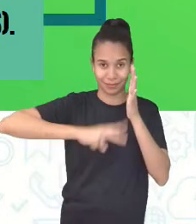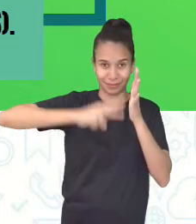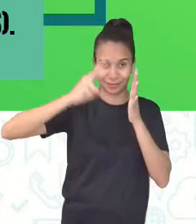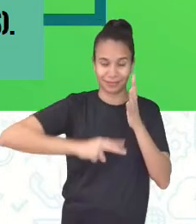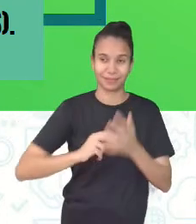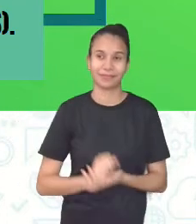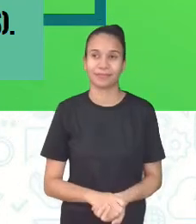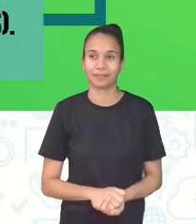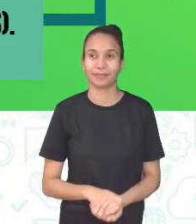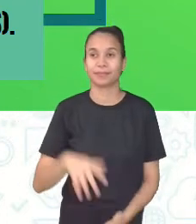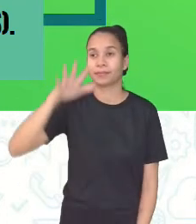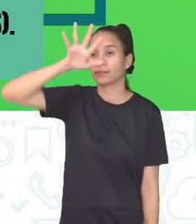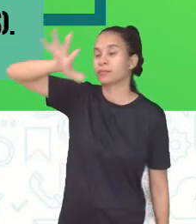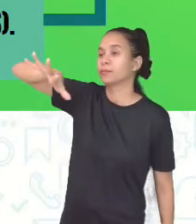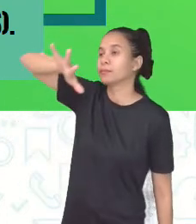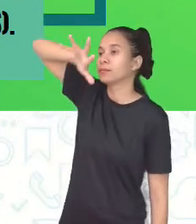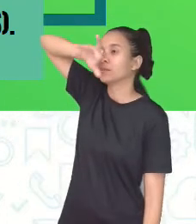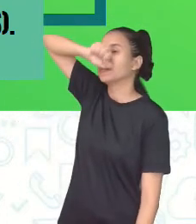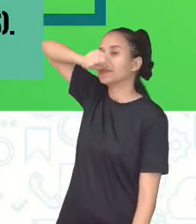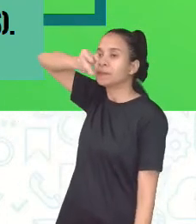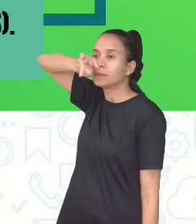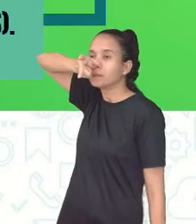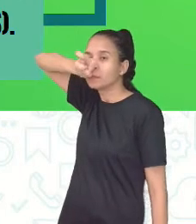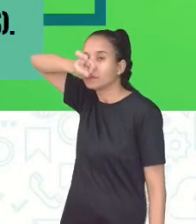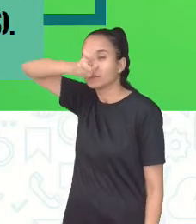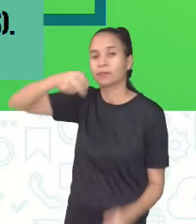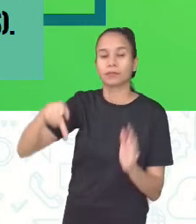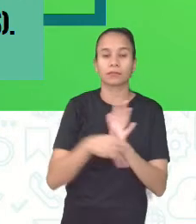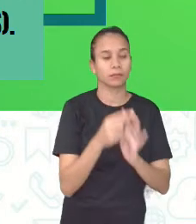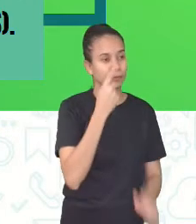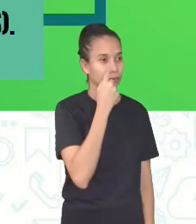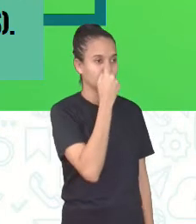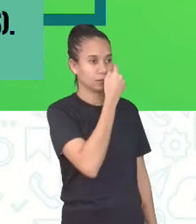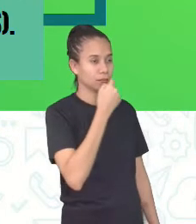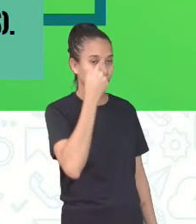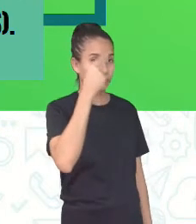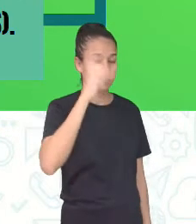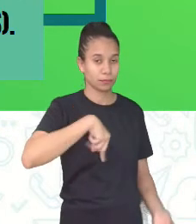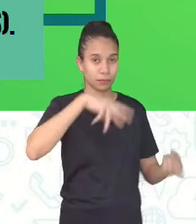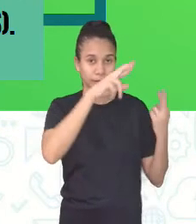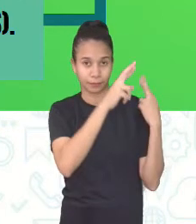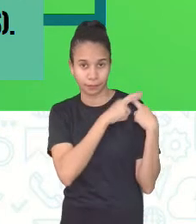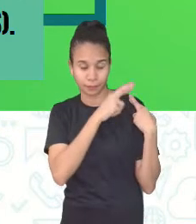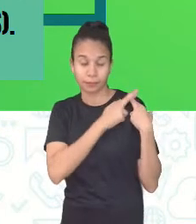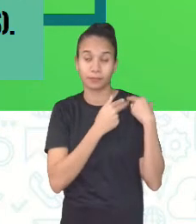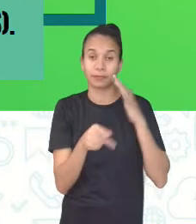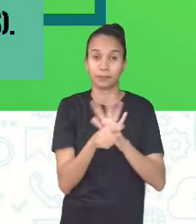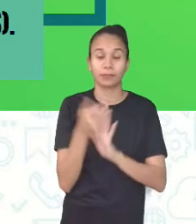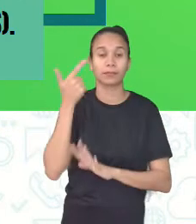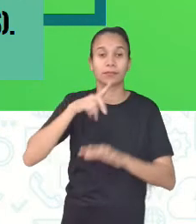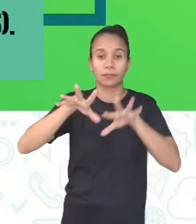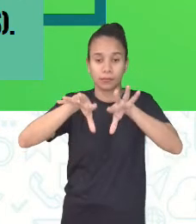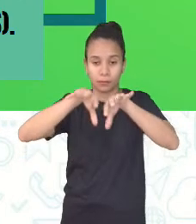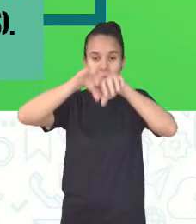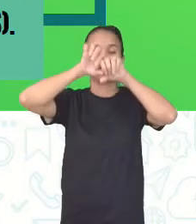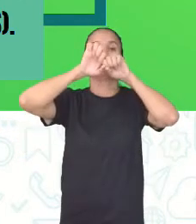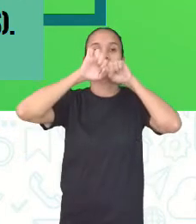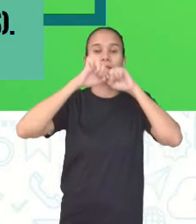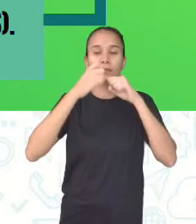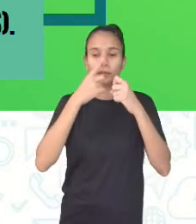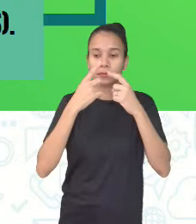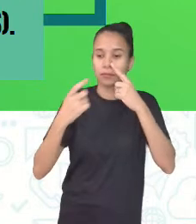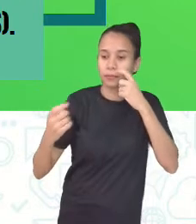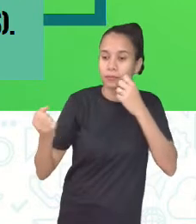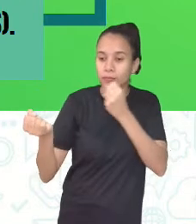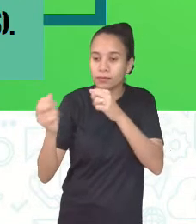O olfato. As narinas são os órgãos responsáveis pela captação dos odores.